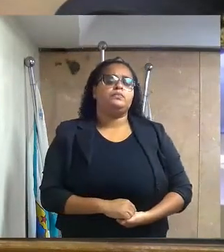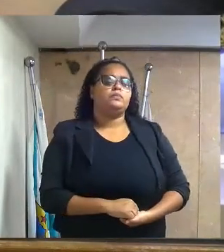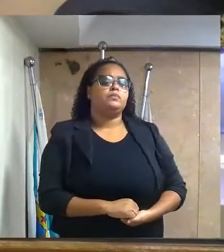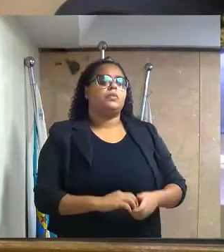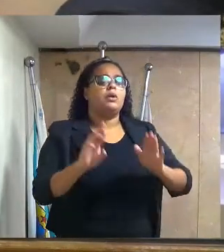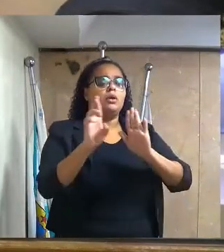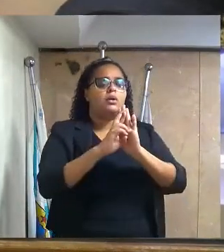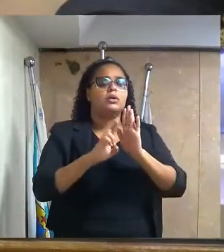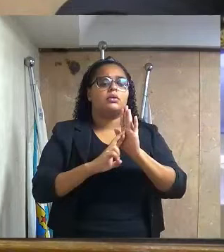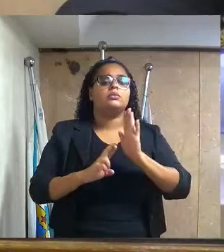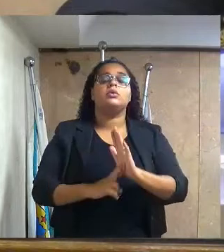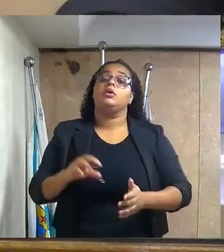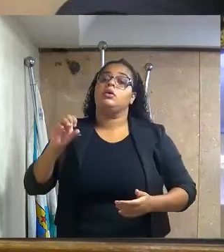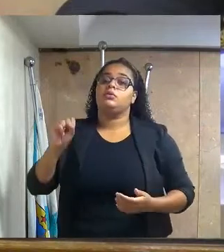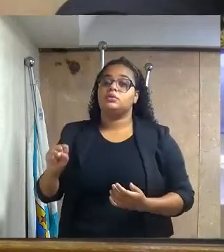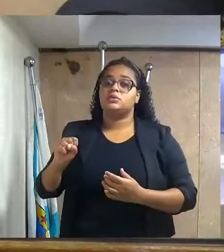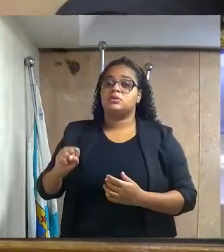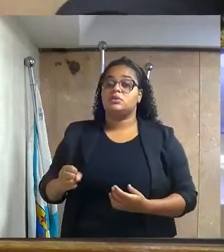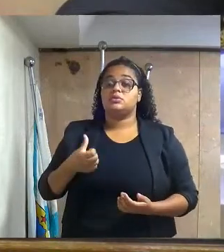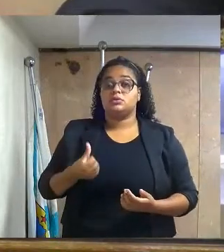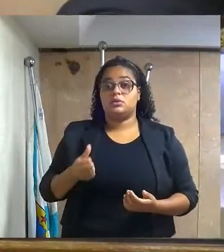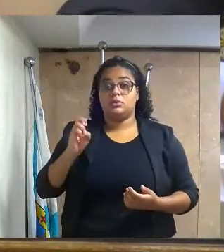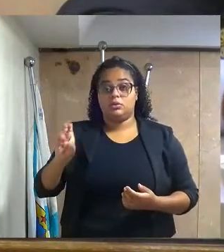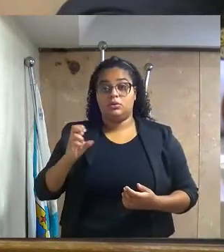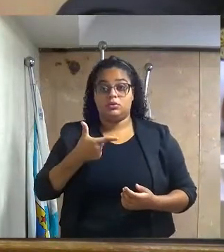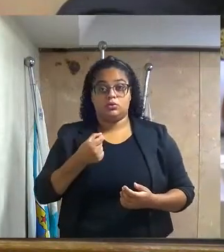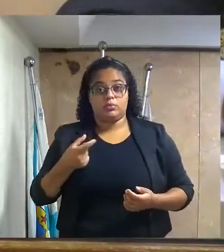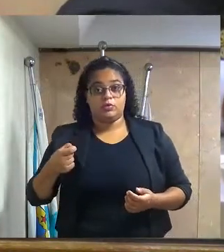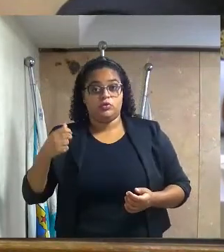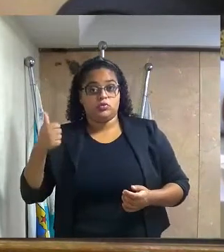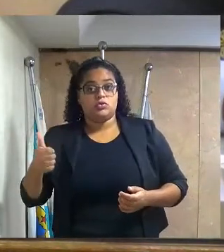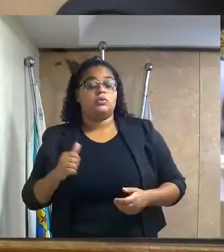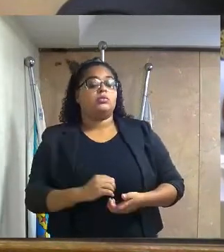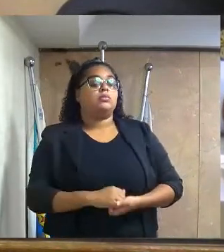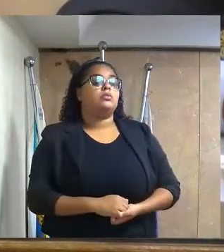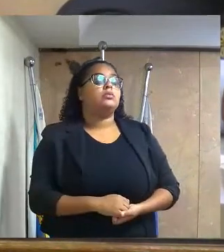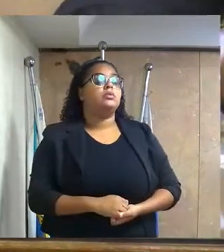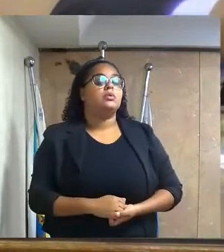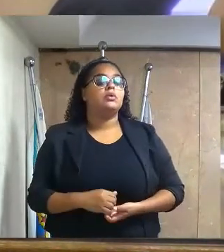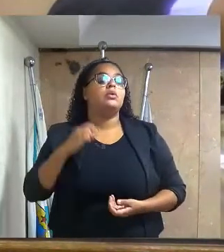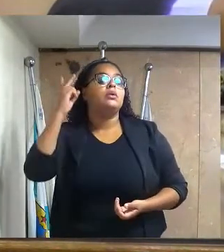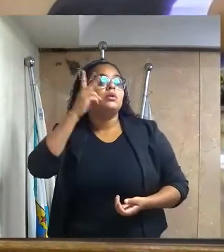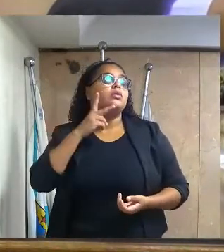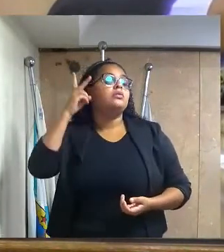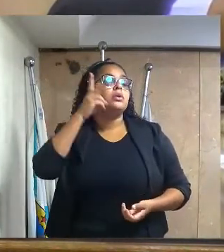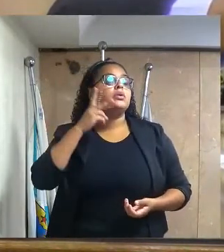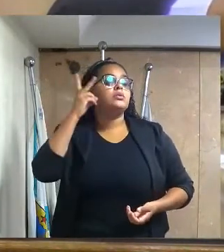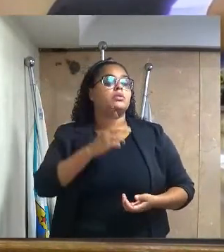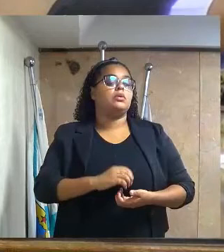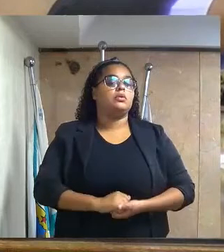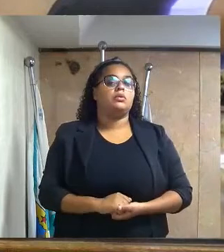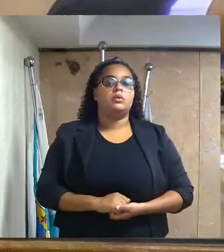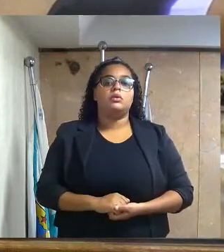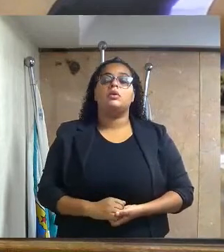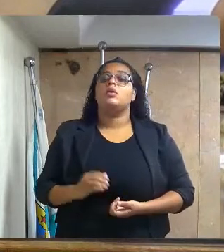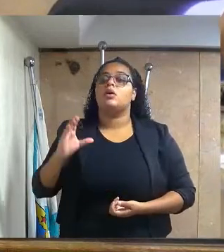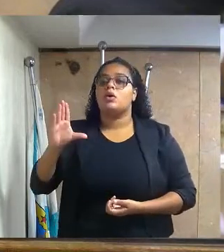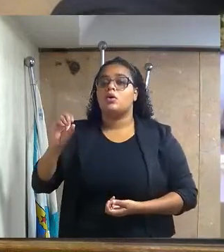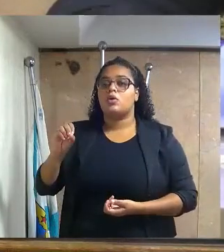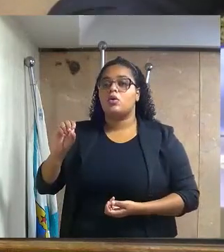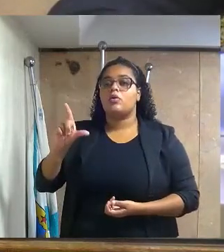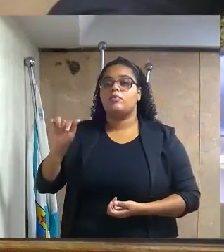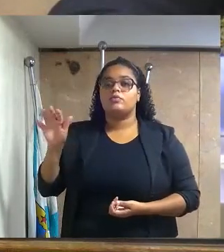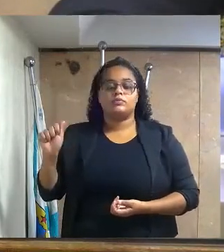Requerimento número 863-2021, do excelentíssimo senhor vereador, Cláudio Mororão